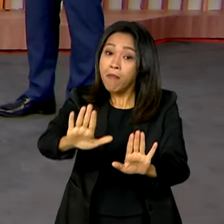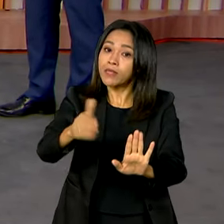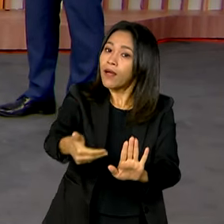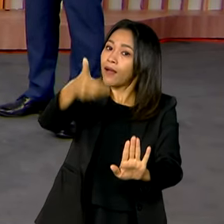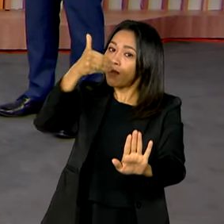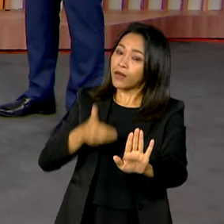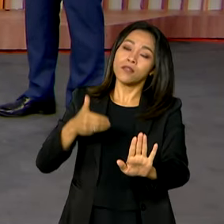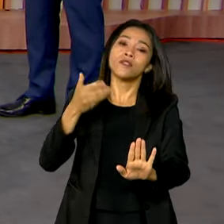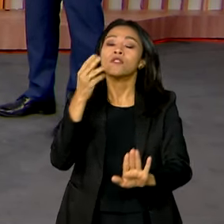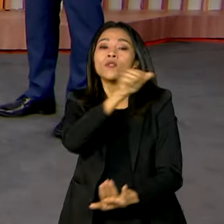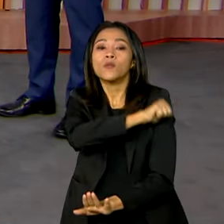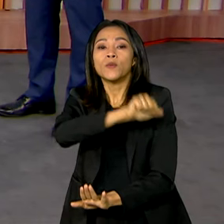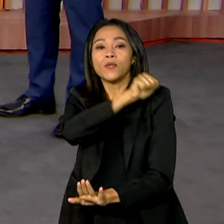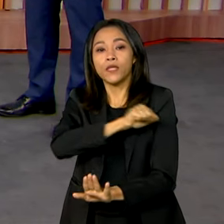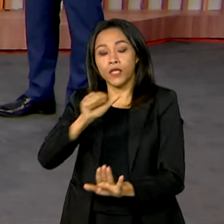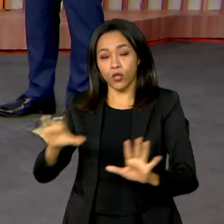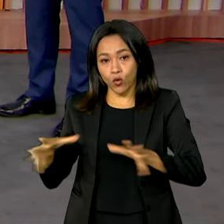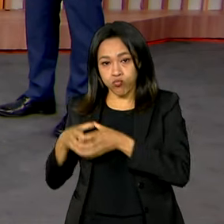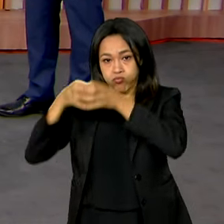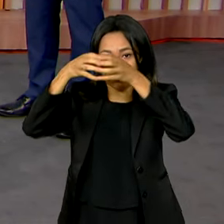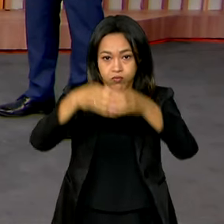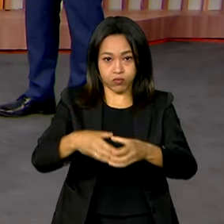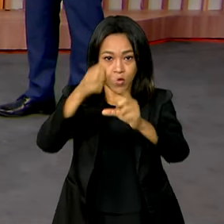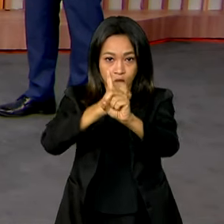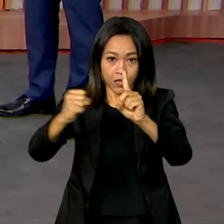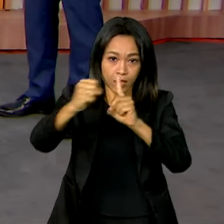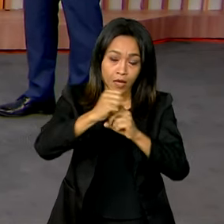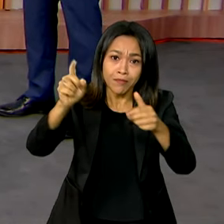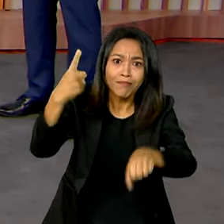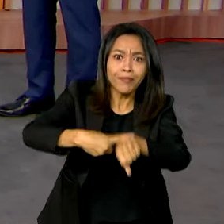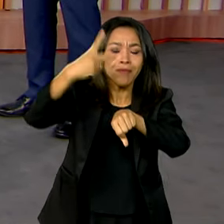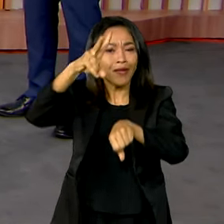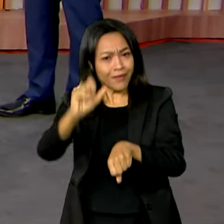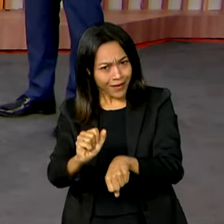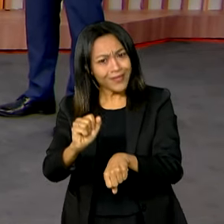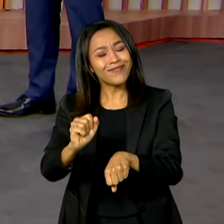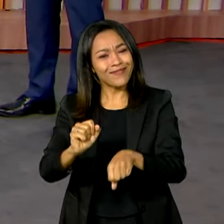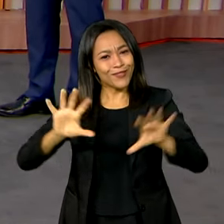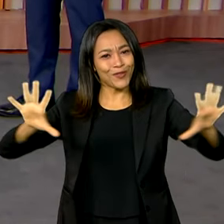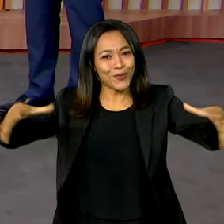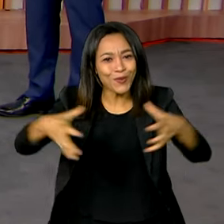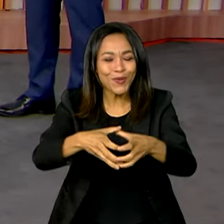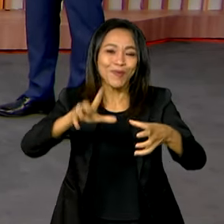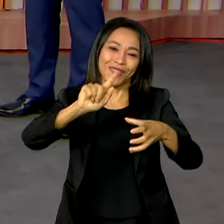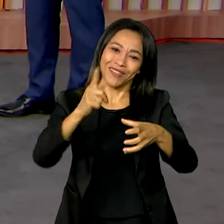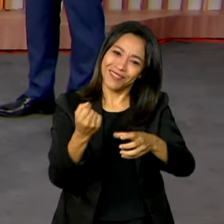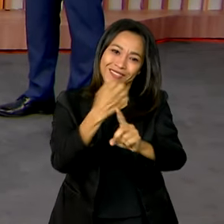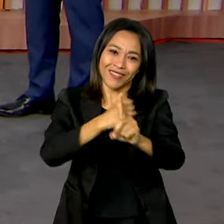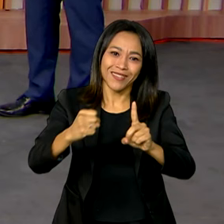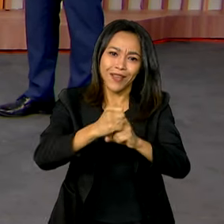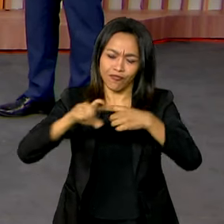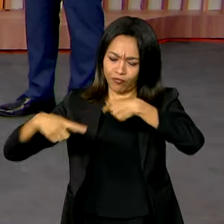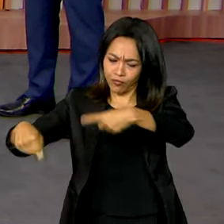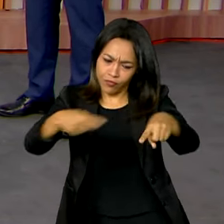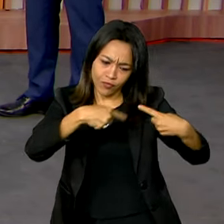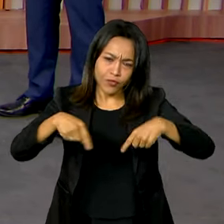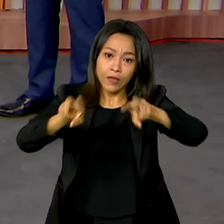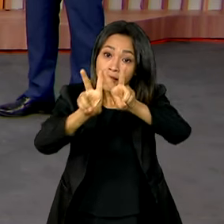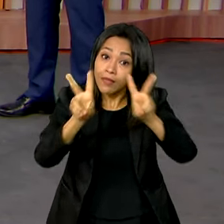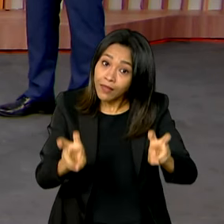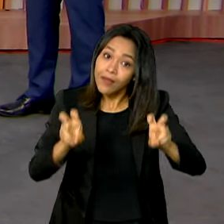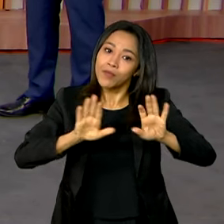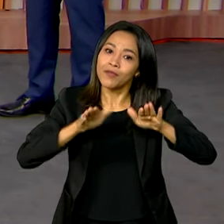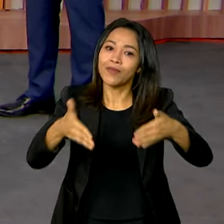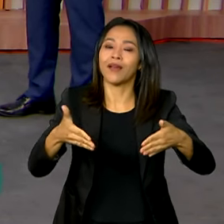Rio, representantes da sociedade civil vão se reunir pela primeira vez no G20 Social para discutir temas do